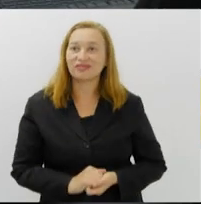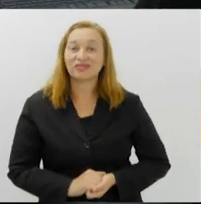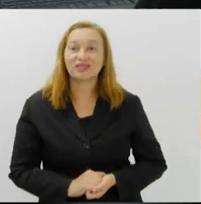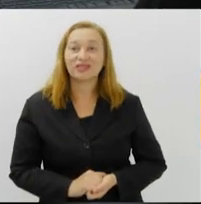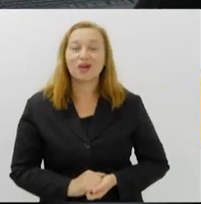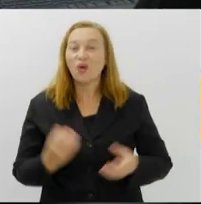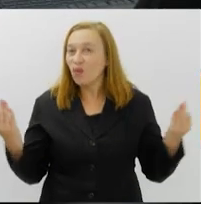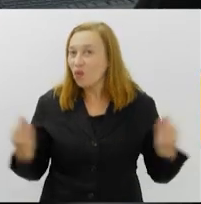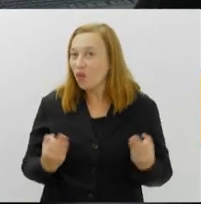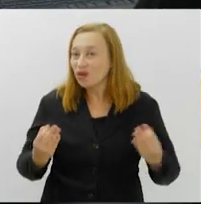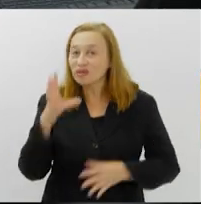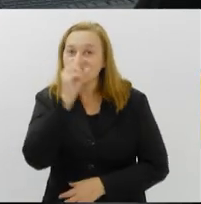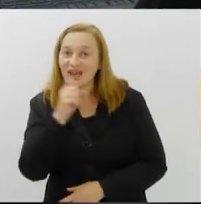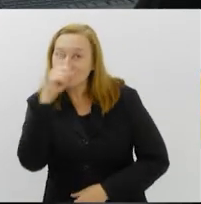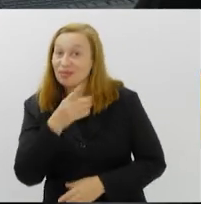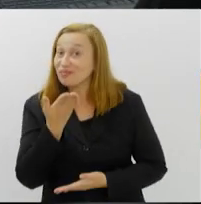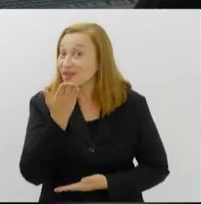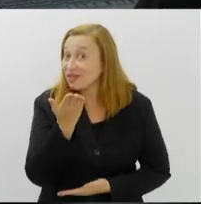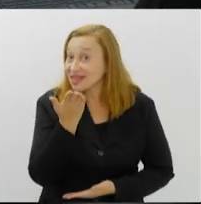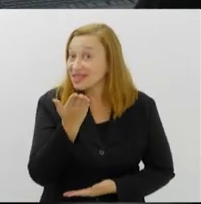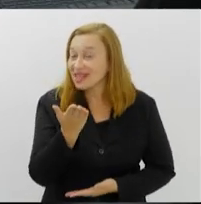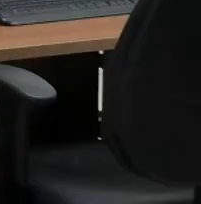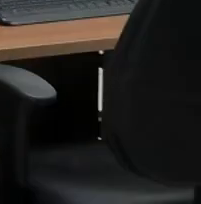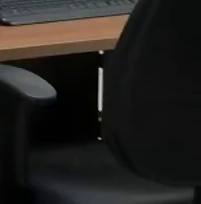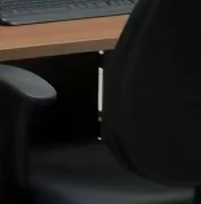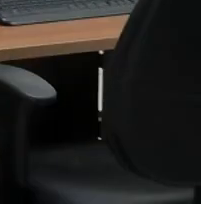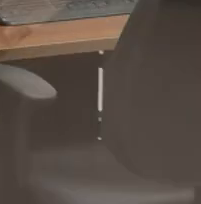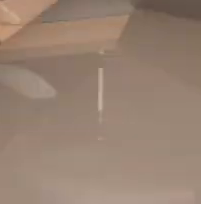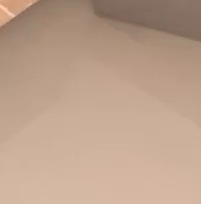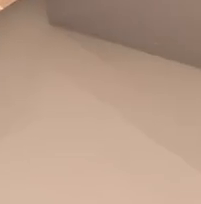Um ótimo fim de semana para você e até segunda.